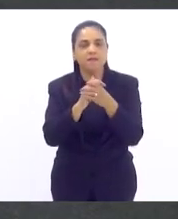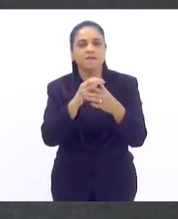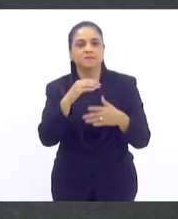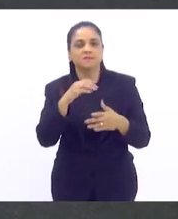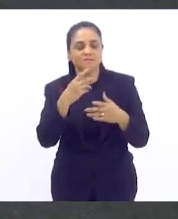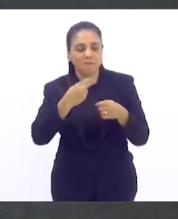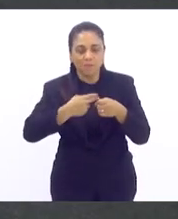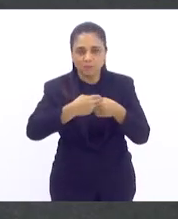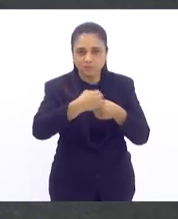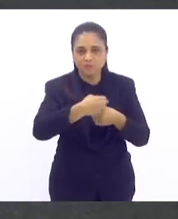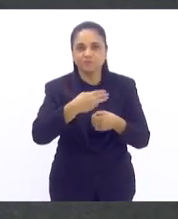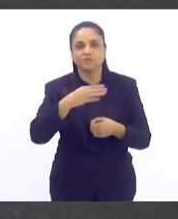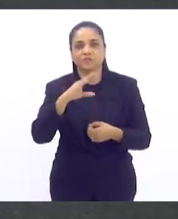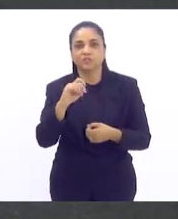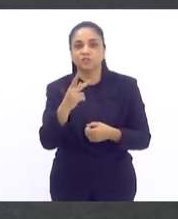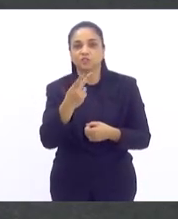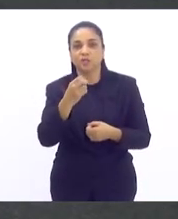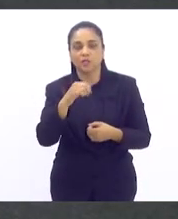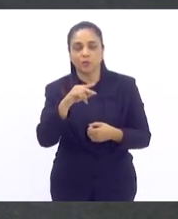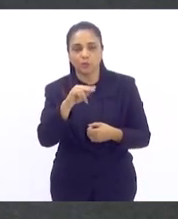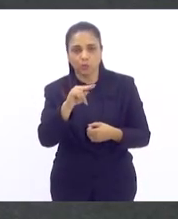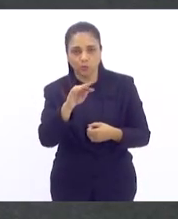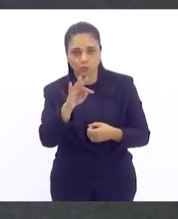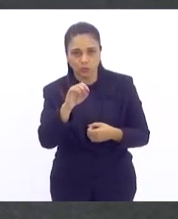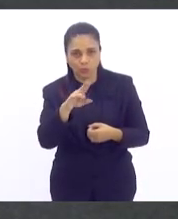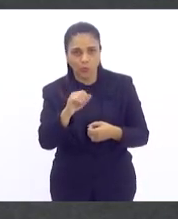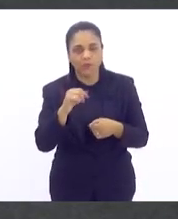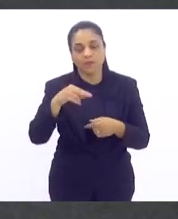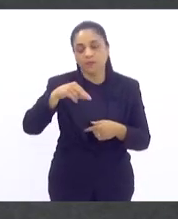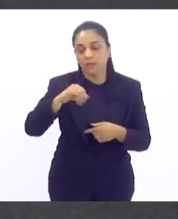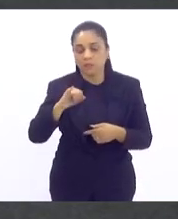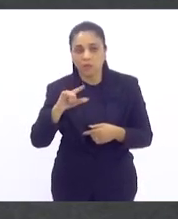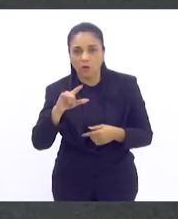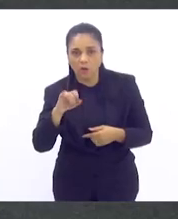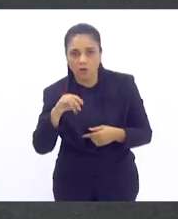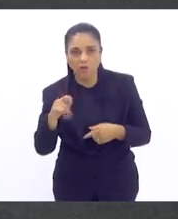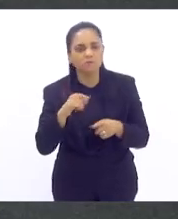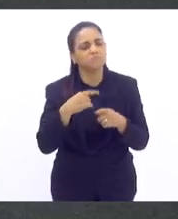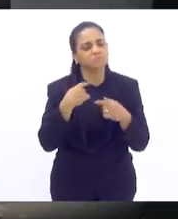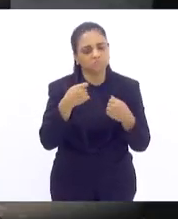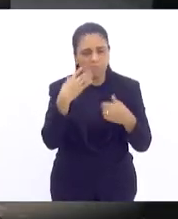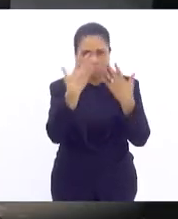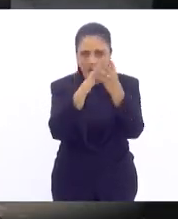que está aqui numa reivindicação mais do que justa e necessária. Parabéns a vocês.